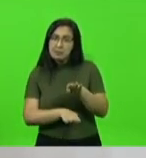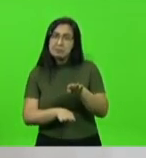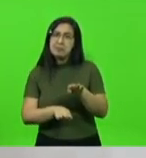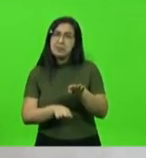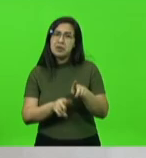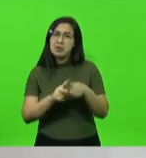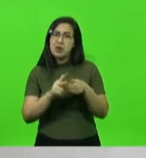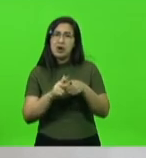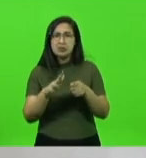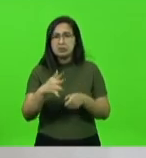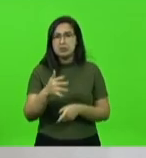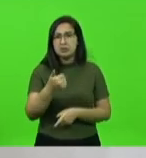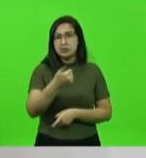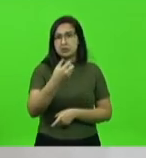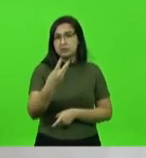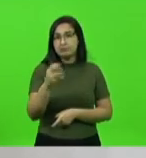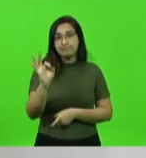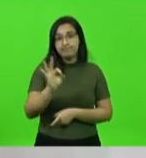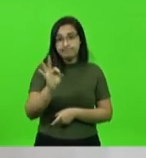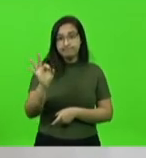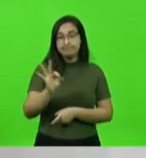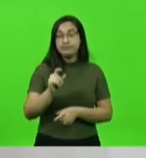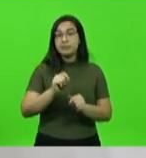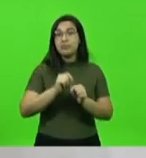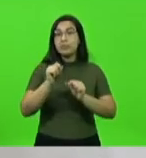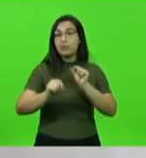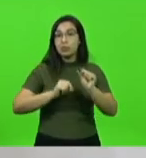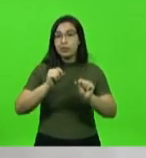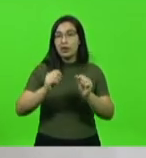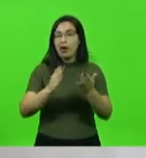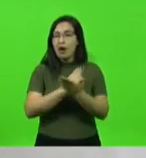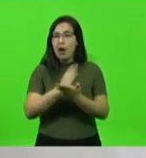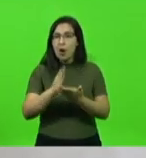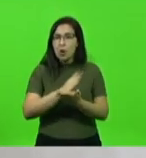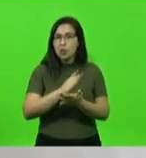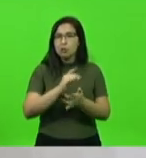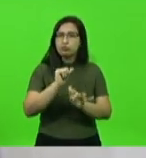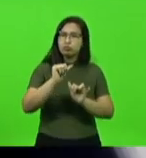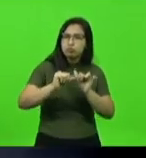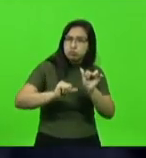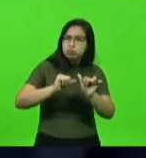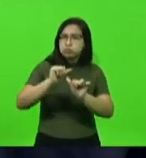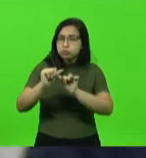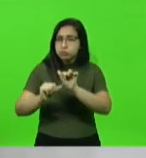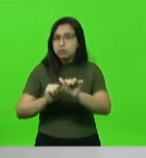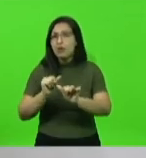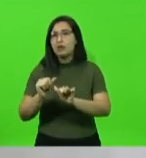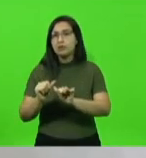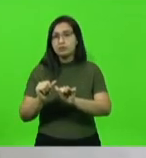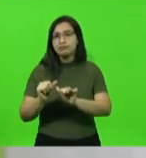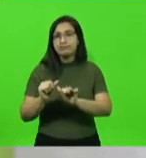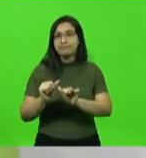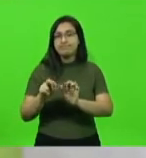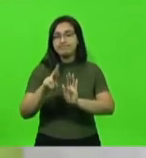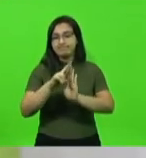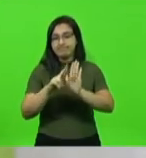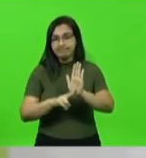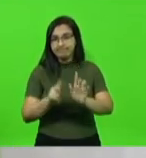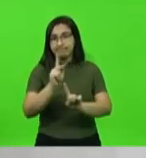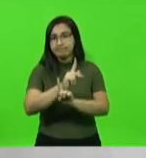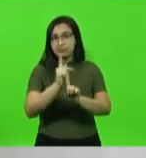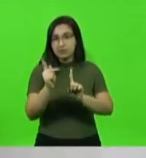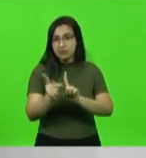de 13%, para fazer algumas adequações nas mudanças das regras da Previdência que esse pessoal ficou mais